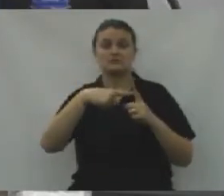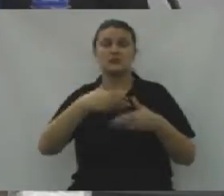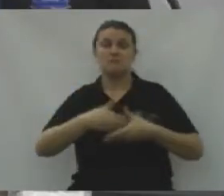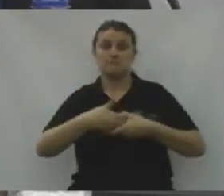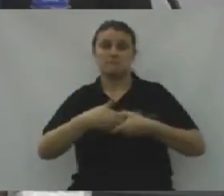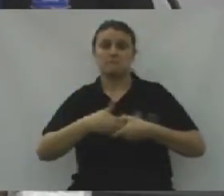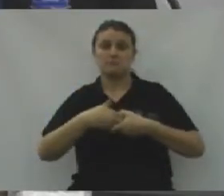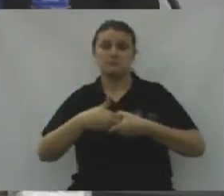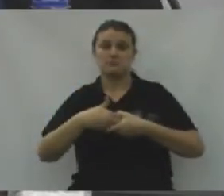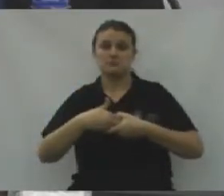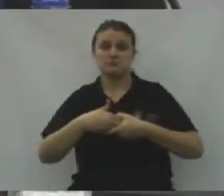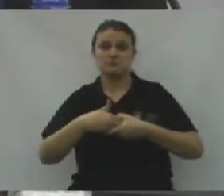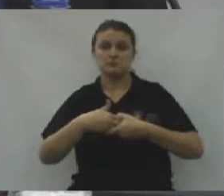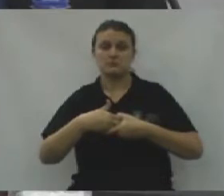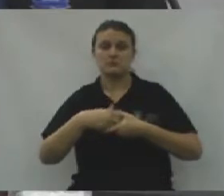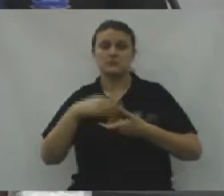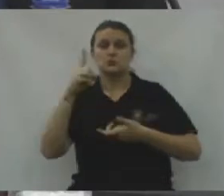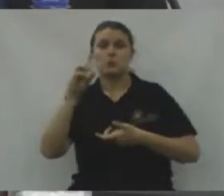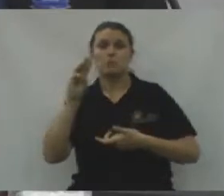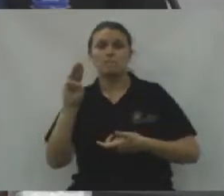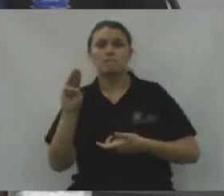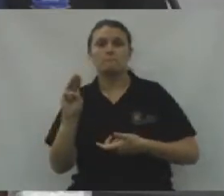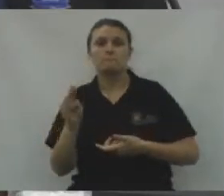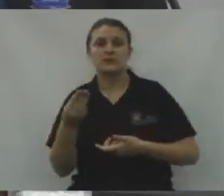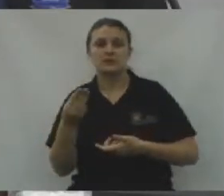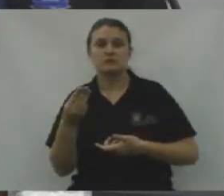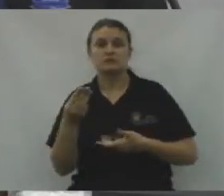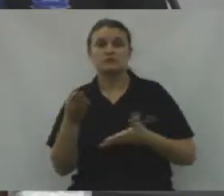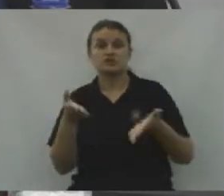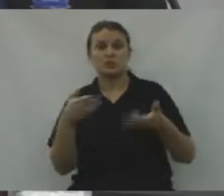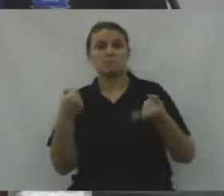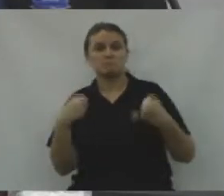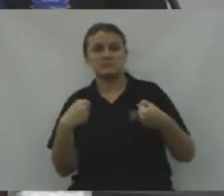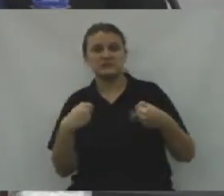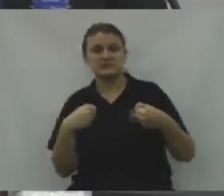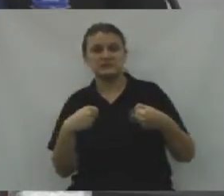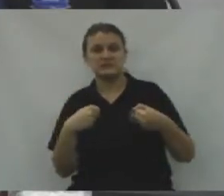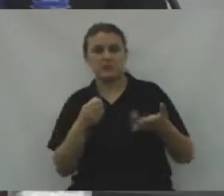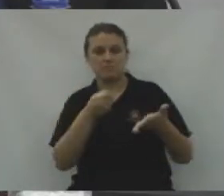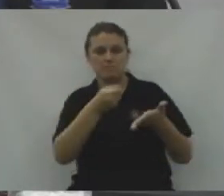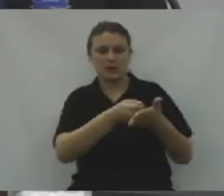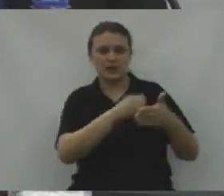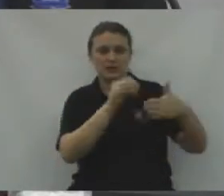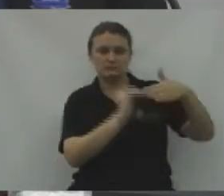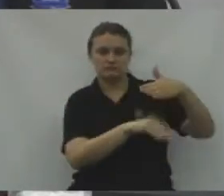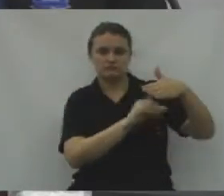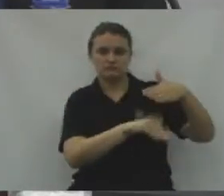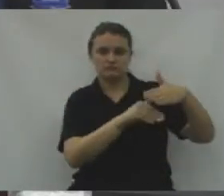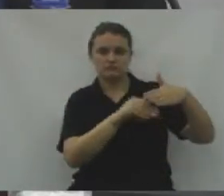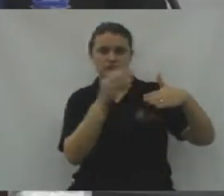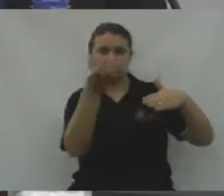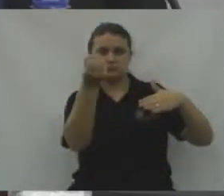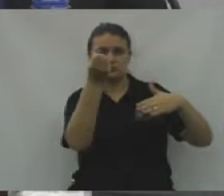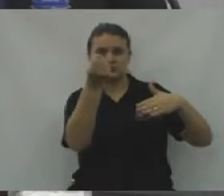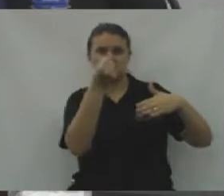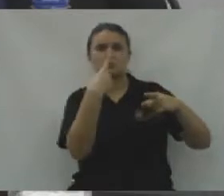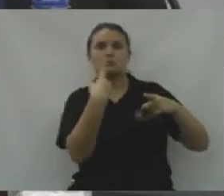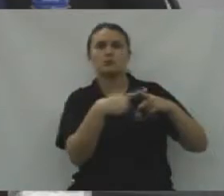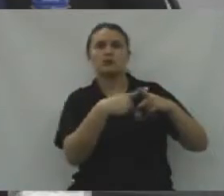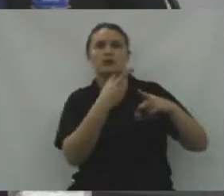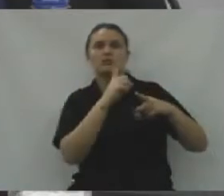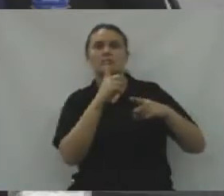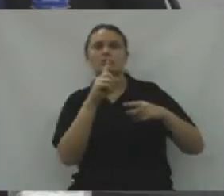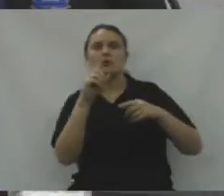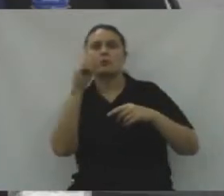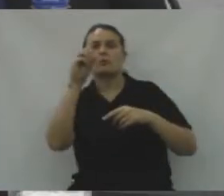parabéns pelo um milhão. Então, já que é tão preciso pagar o FUNPREV, passar esse dinheiro, por que não